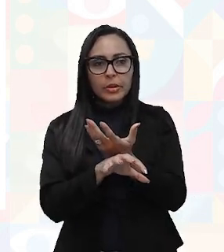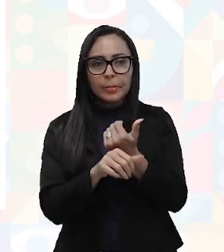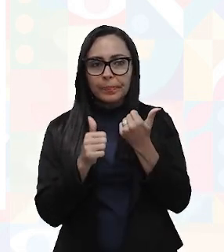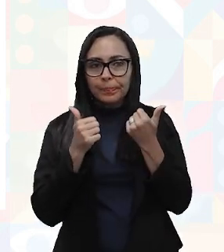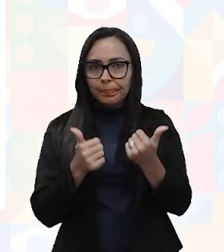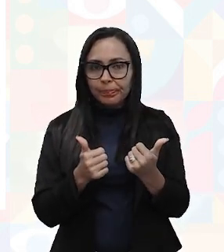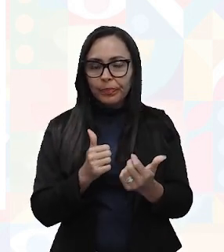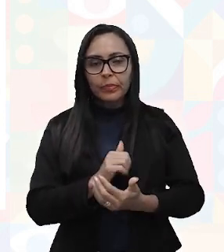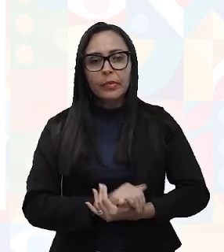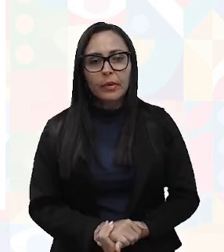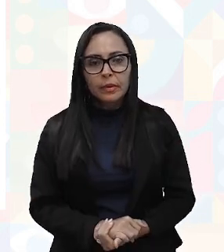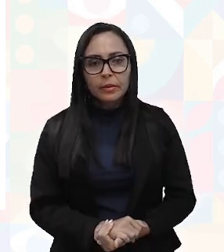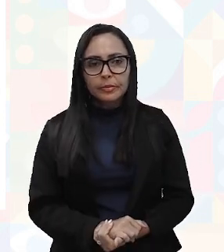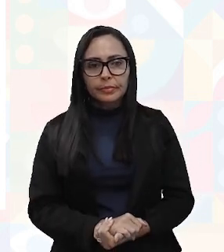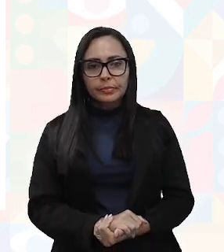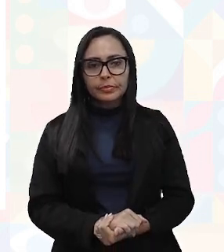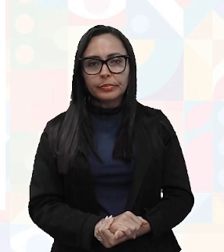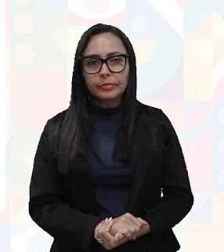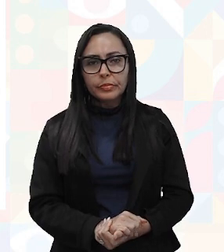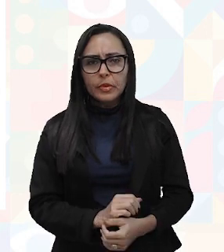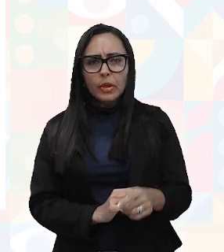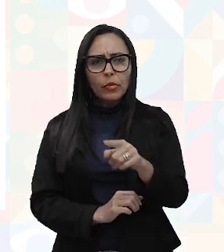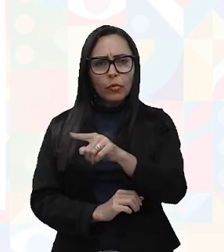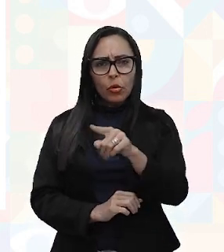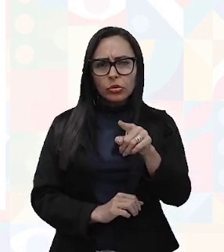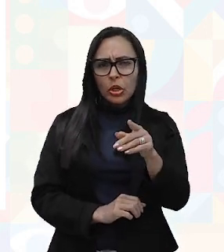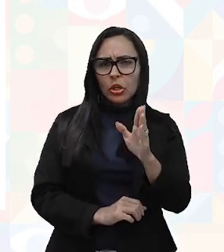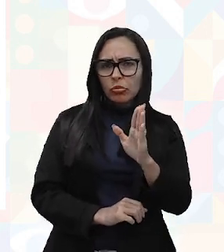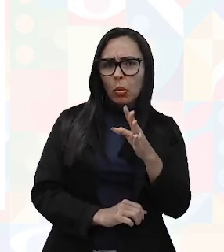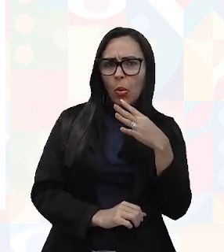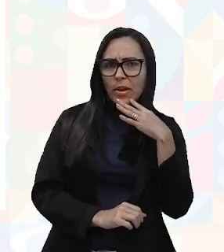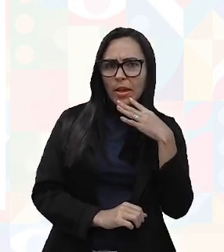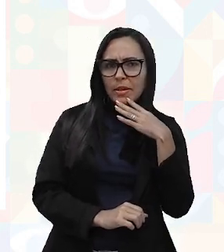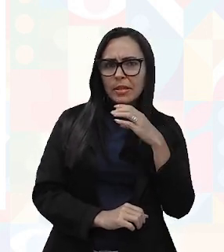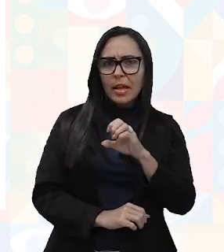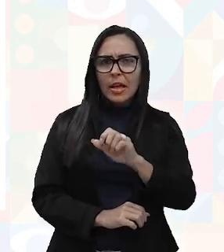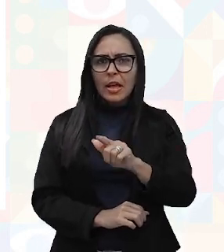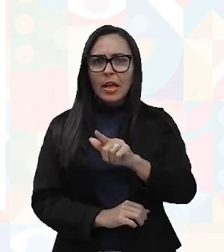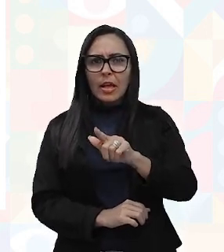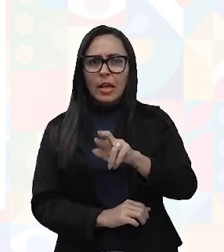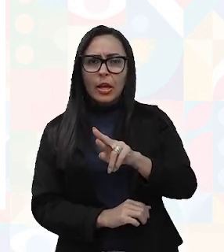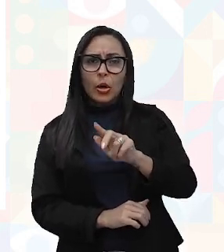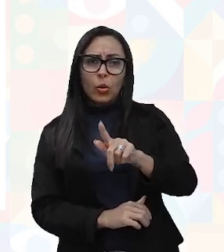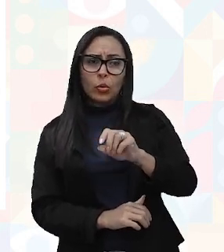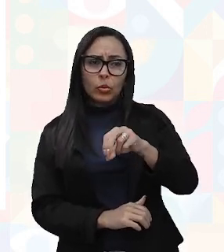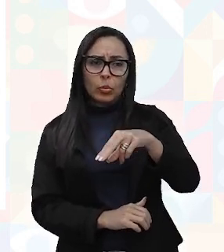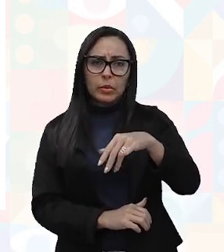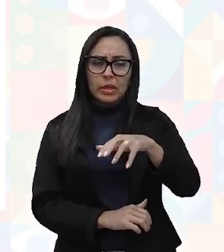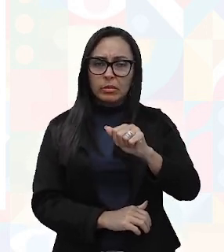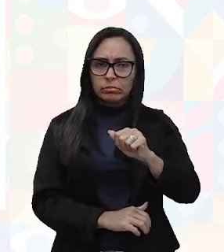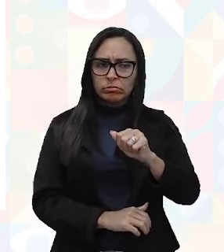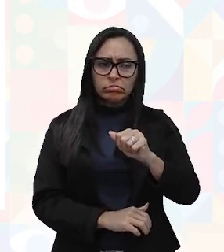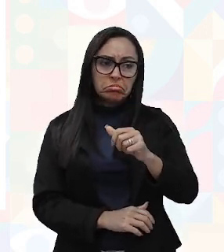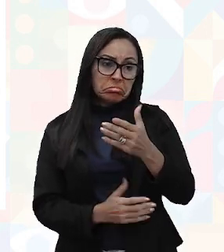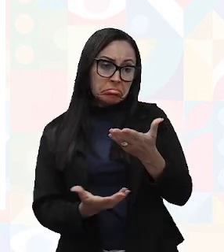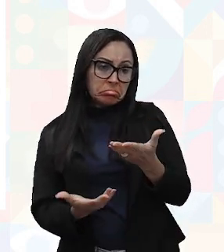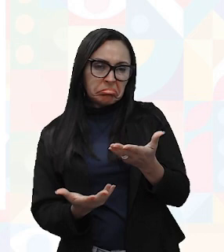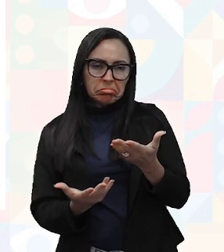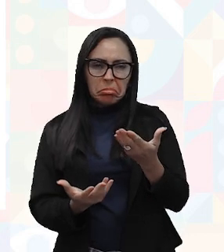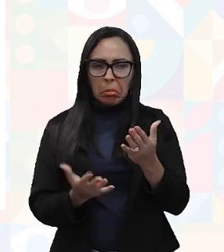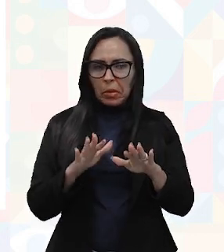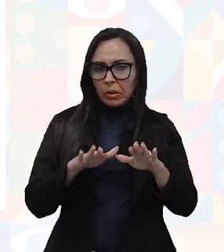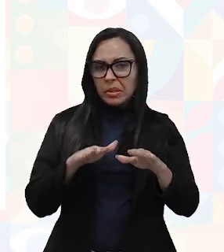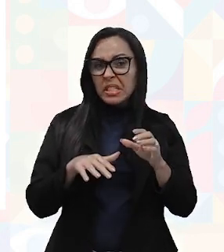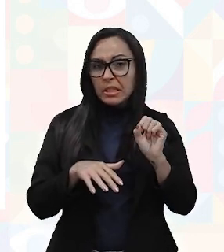certo? Então, você já ouviu falar em Ergonomia? Provavelmente sim. E se você não